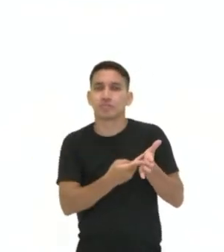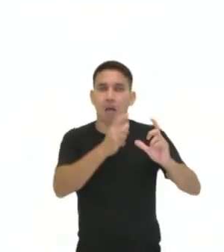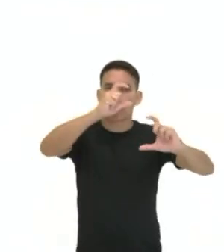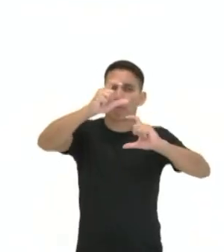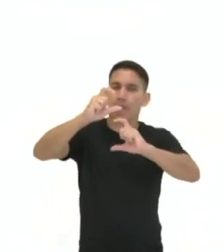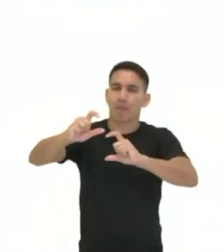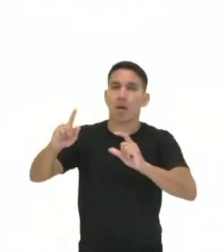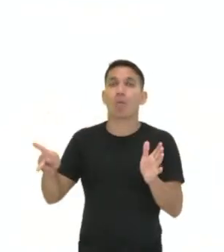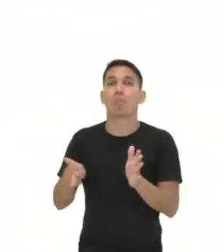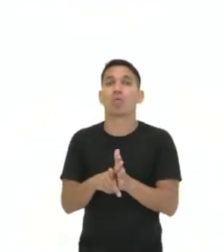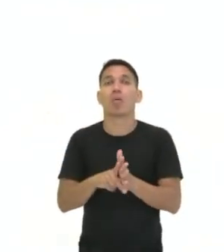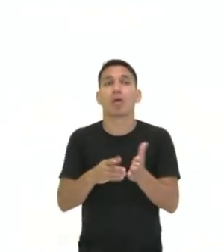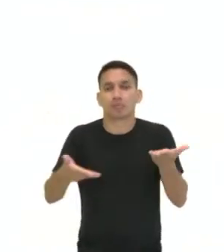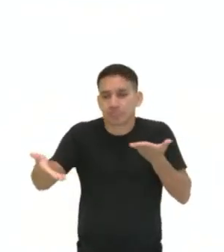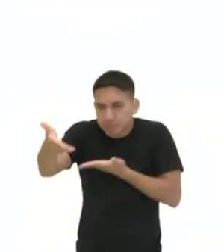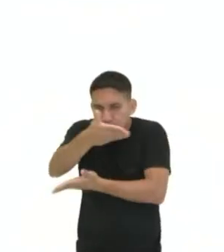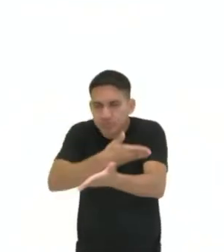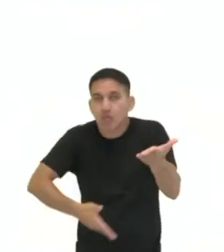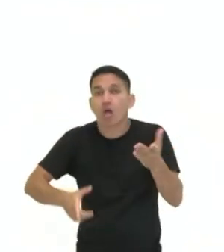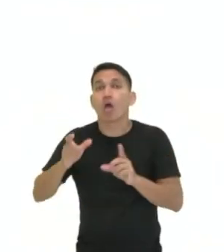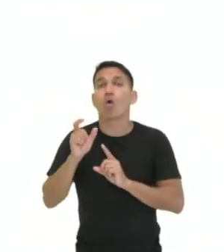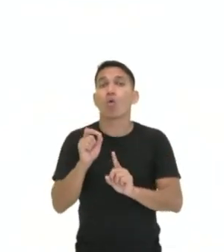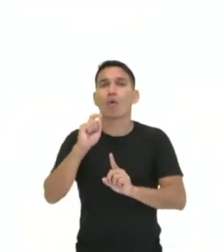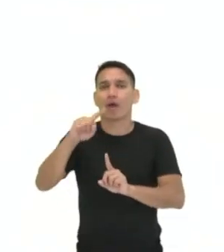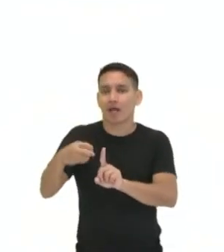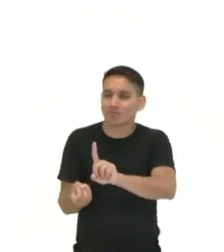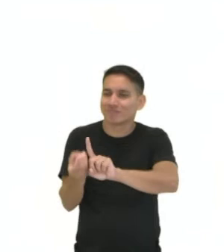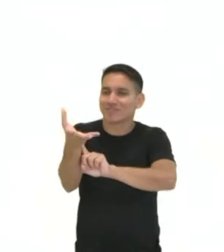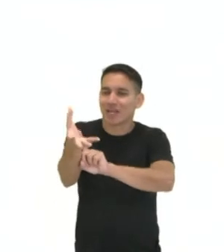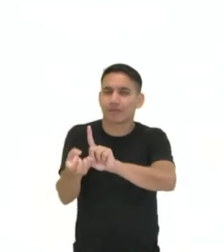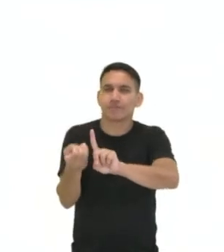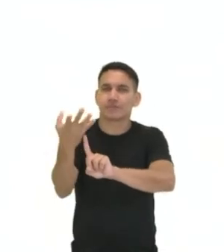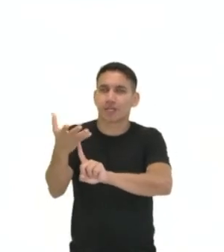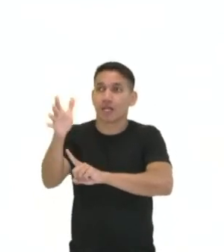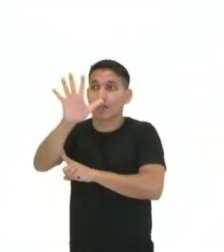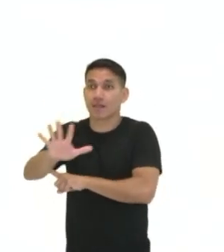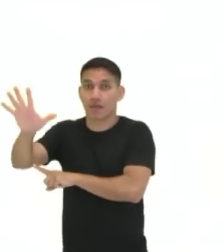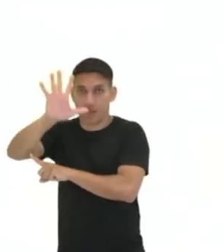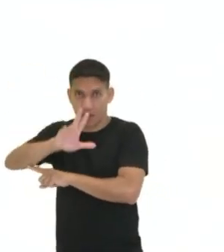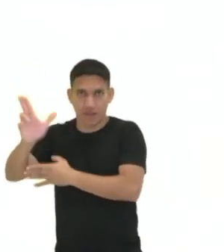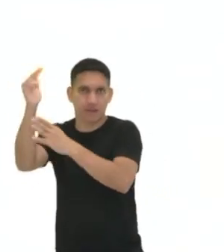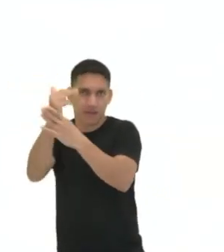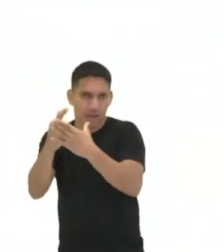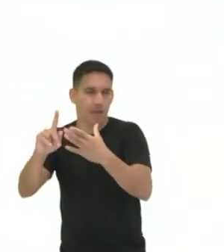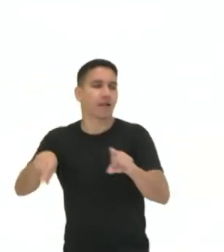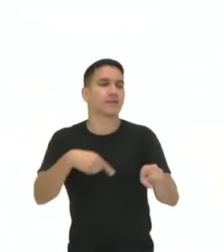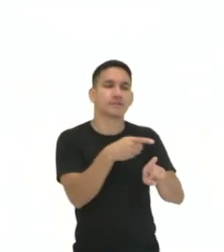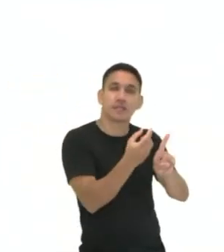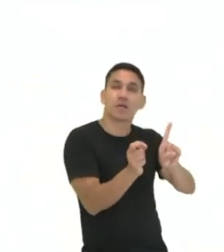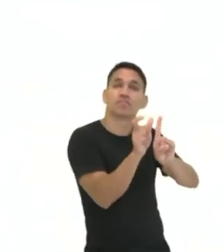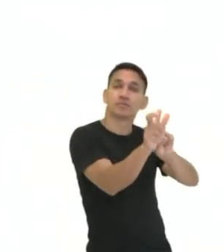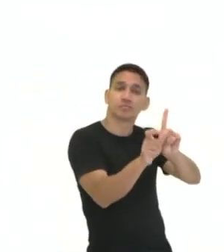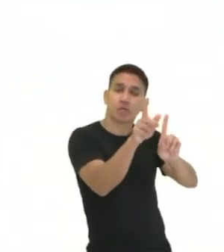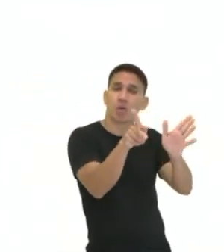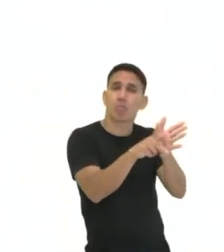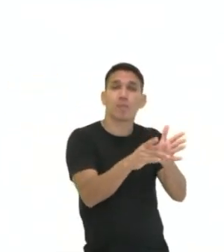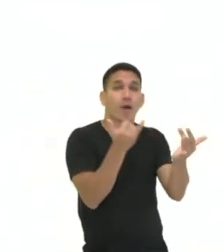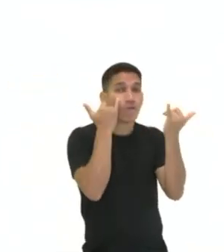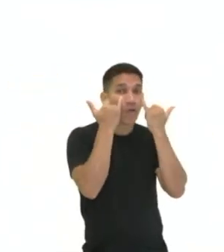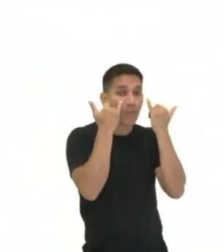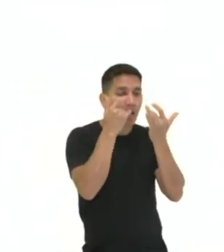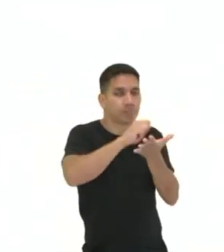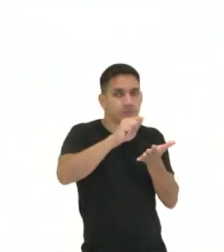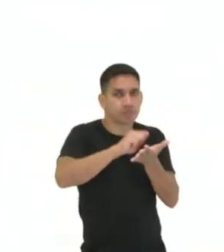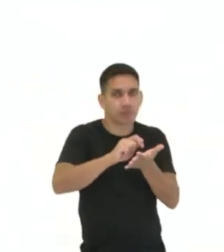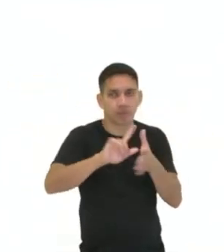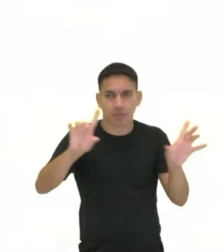pela articulação entre linguagem não verbal, que são os desenhos, e a linguagem verbal, que são as informações escritas. Então vejam aqui que para